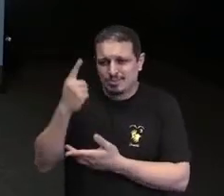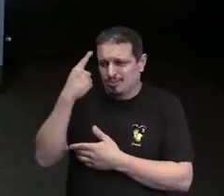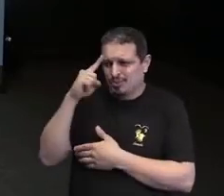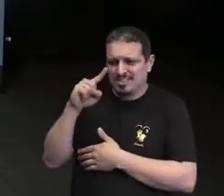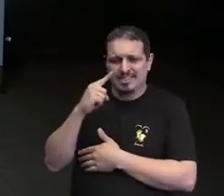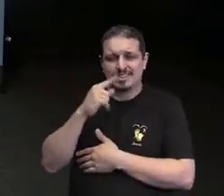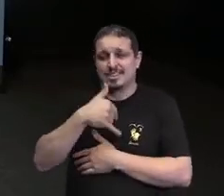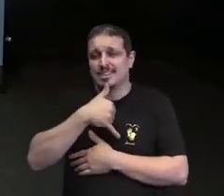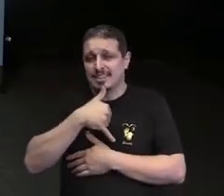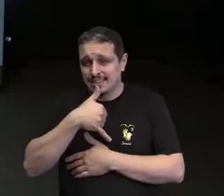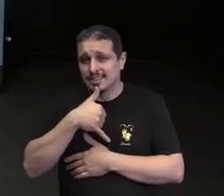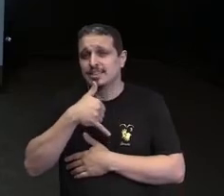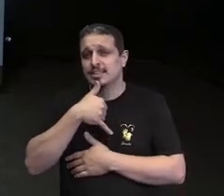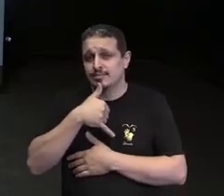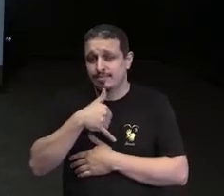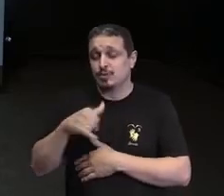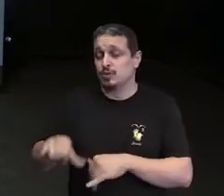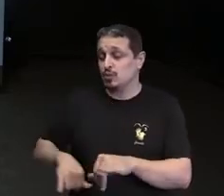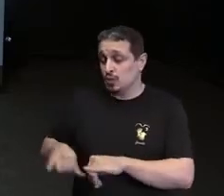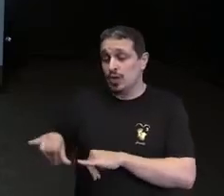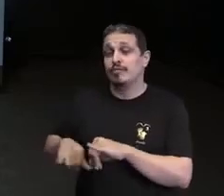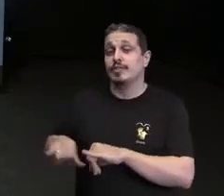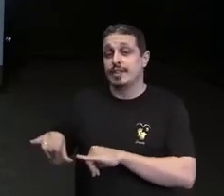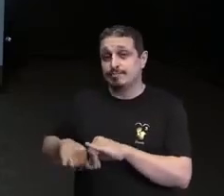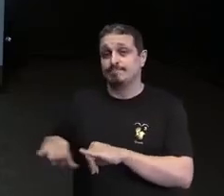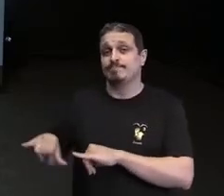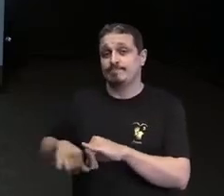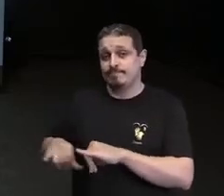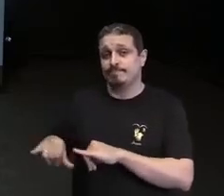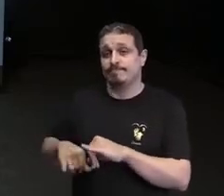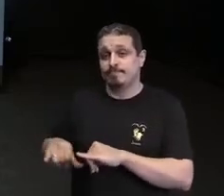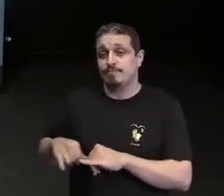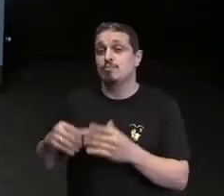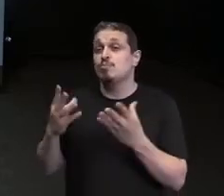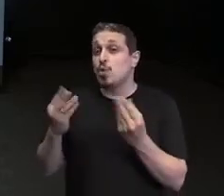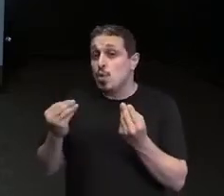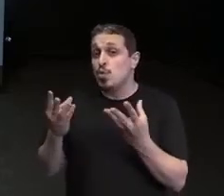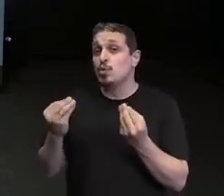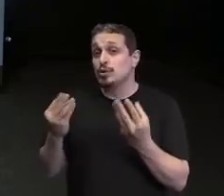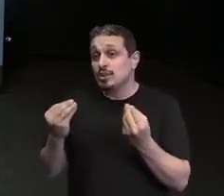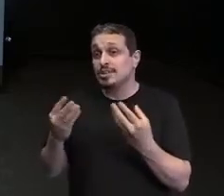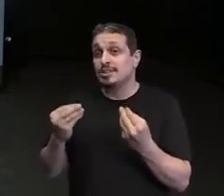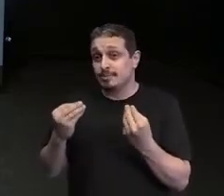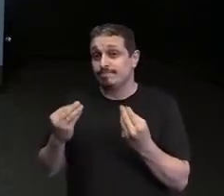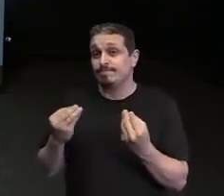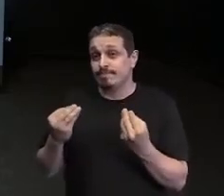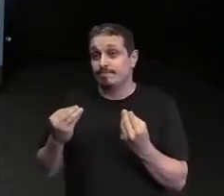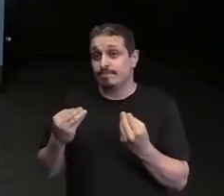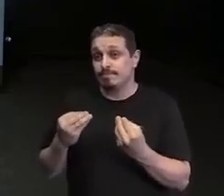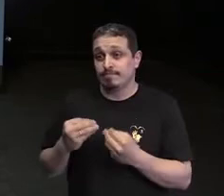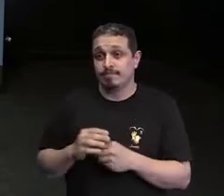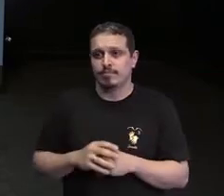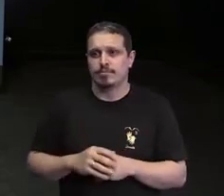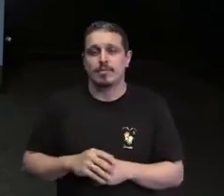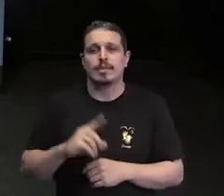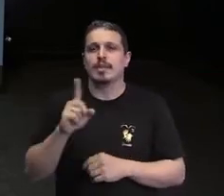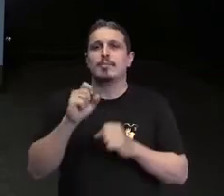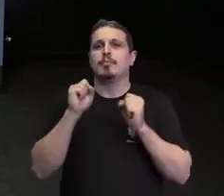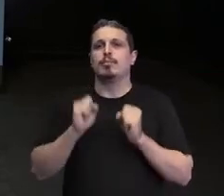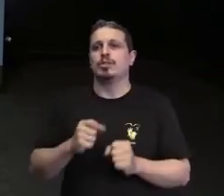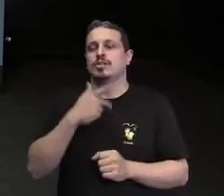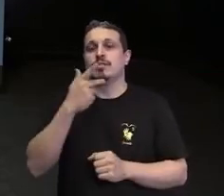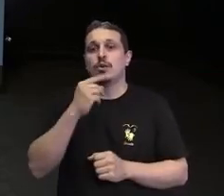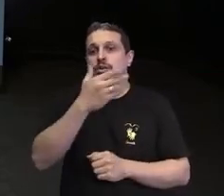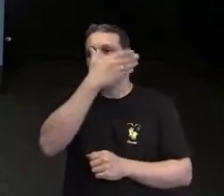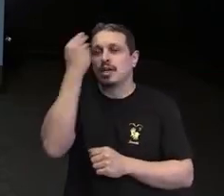dor, que eu não poderia deixar de trazer isso para vocês. E eu não poderia deixar de falar sobre a família dessa criança